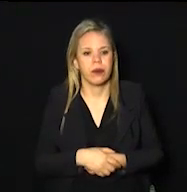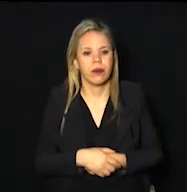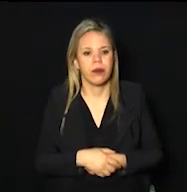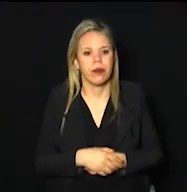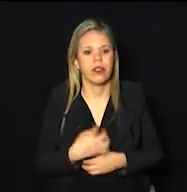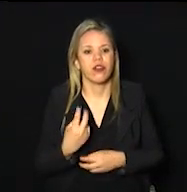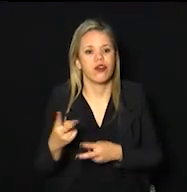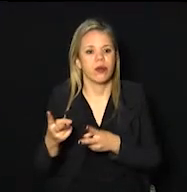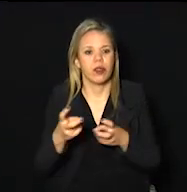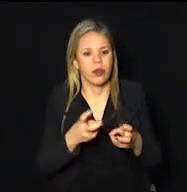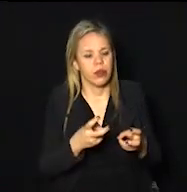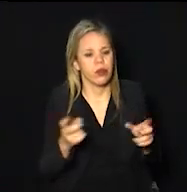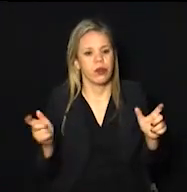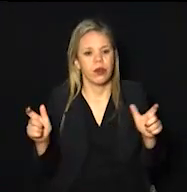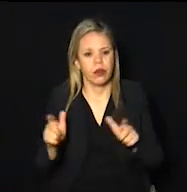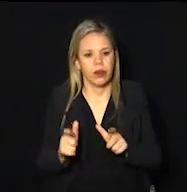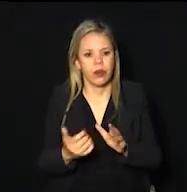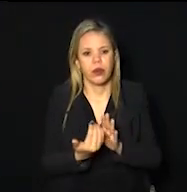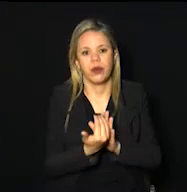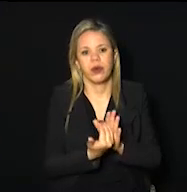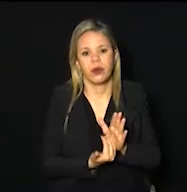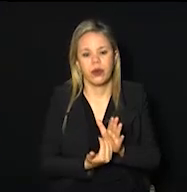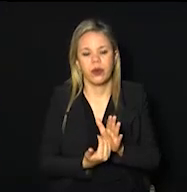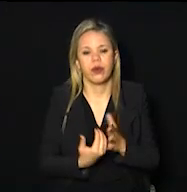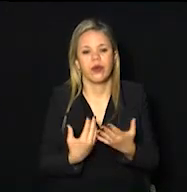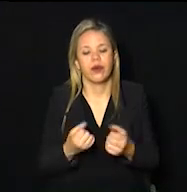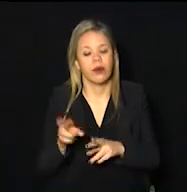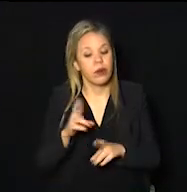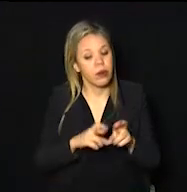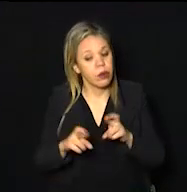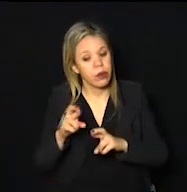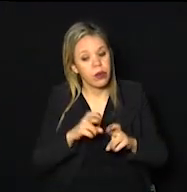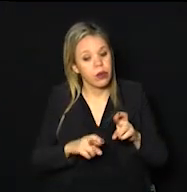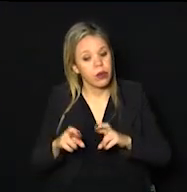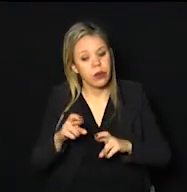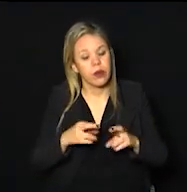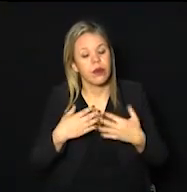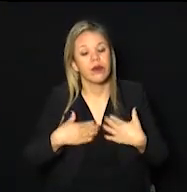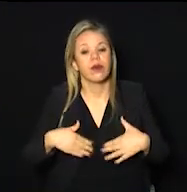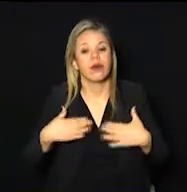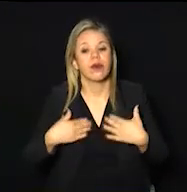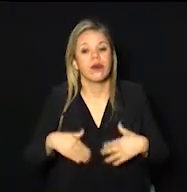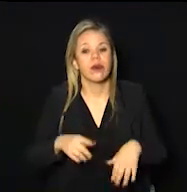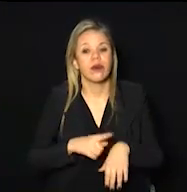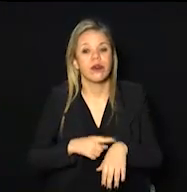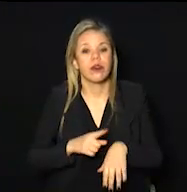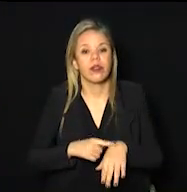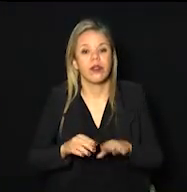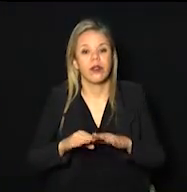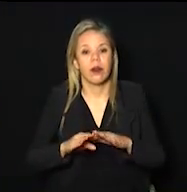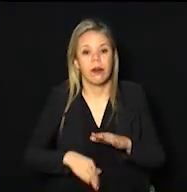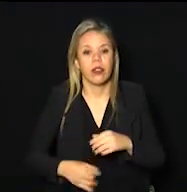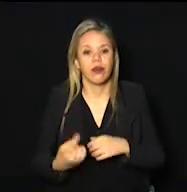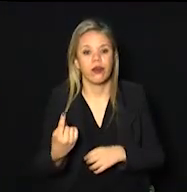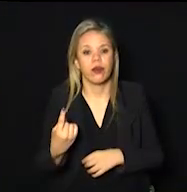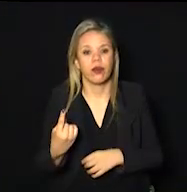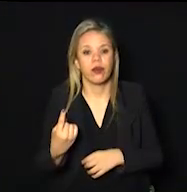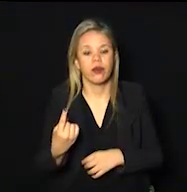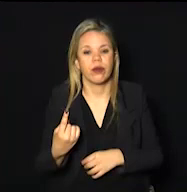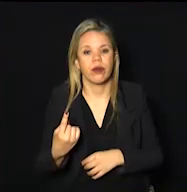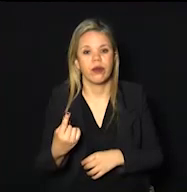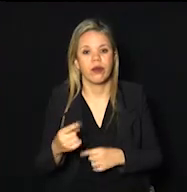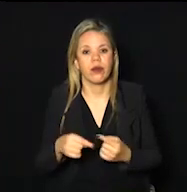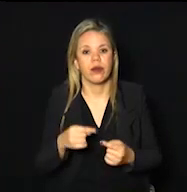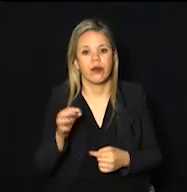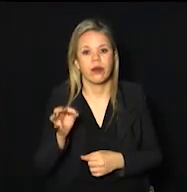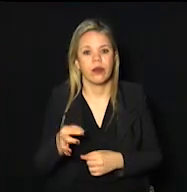percebia que vinha caindo e aí caiu e nós vamos monitorar. Nós vamos ficar muito mais tranquilos a hora que estiver abaixo de 1. e eu acho que a gente caminha...